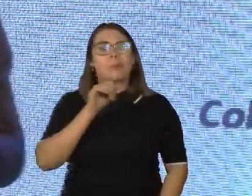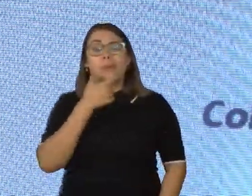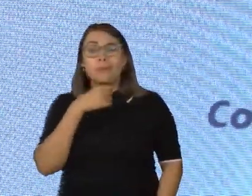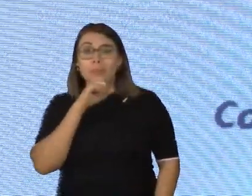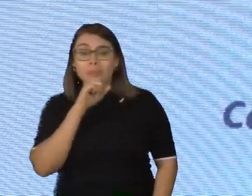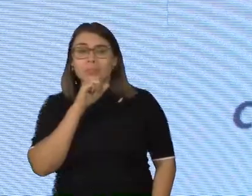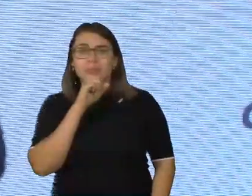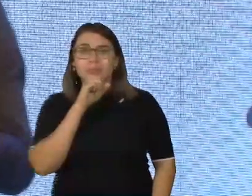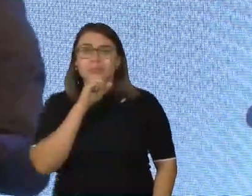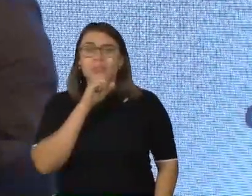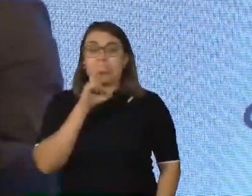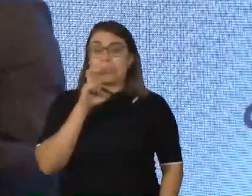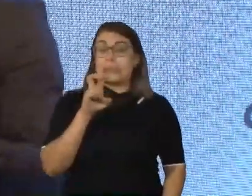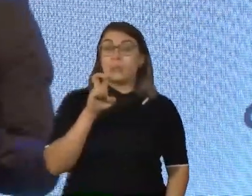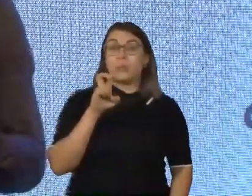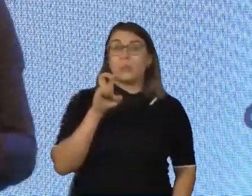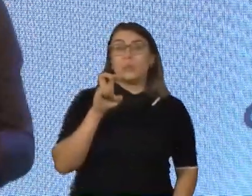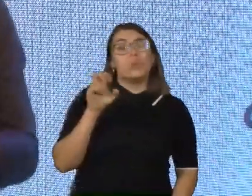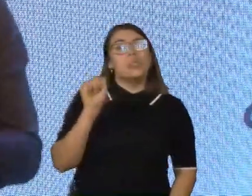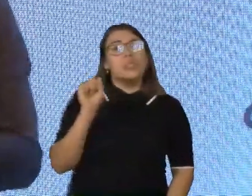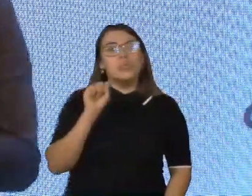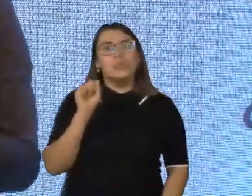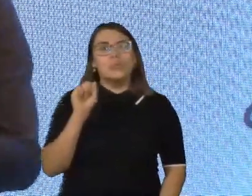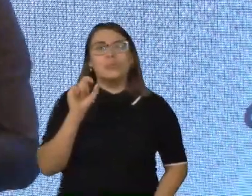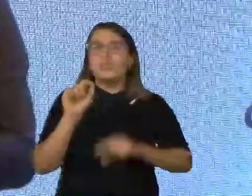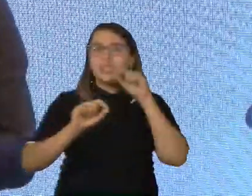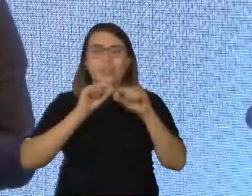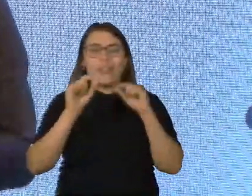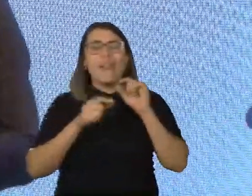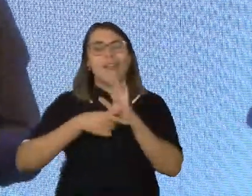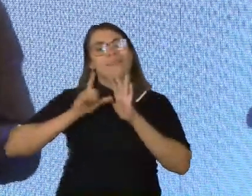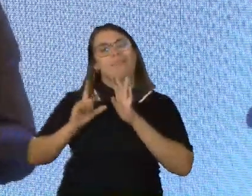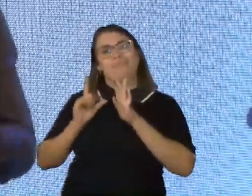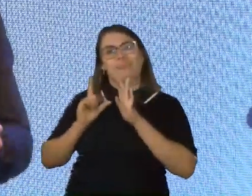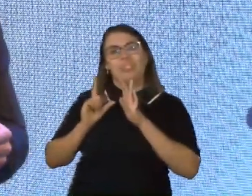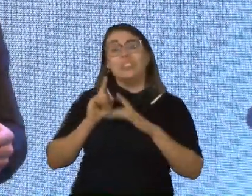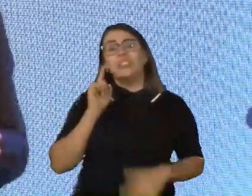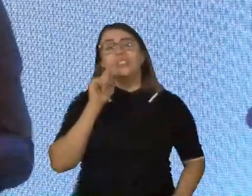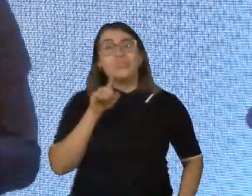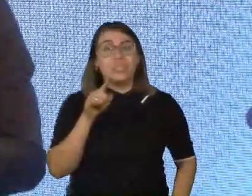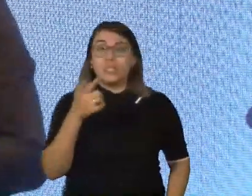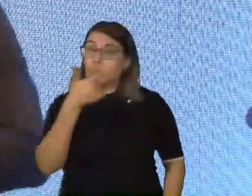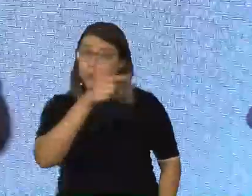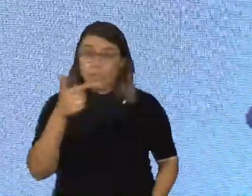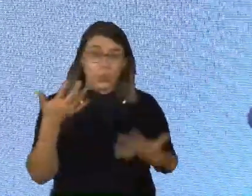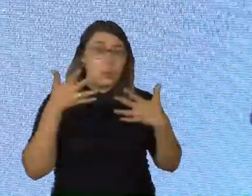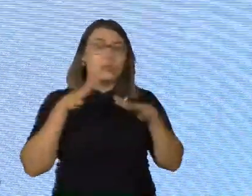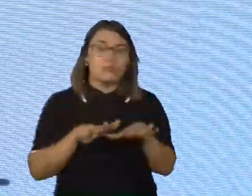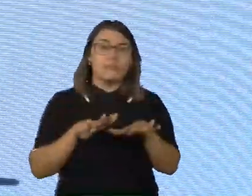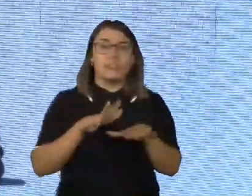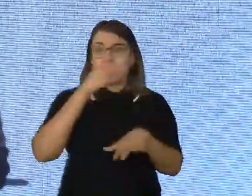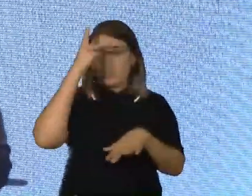revisa há cinco segundos antes quem ele era antes de ter um filho com deficiência. E se você não fazer a inclusão agora, você é um